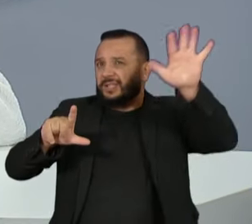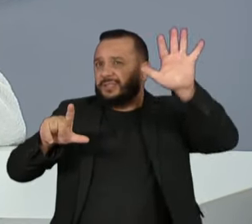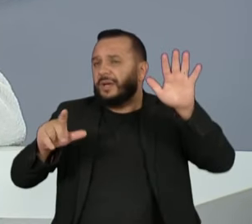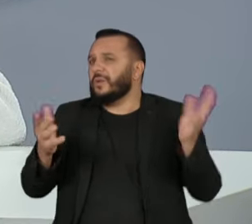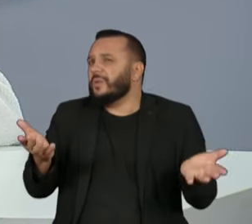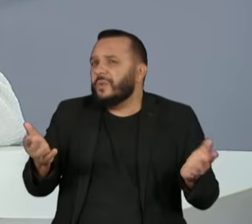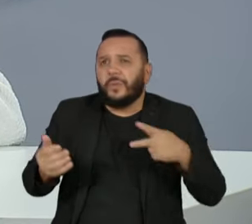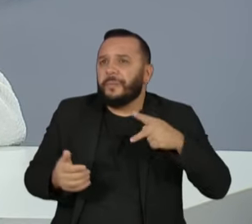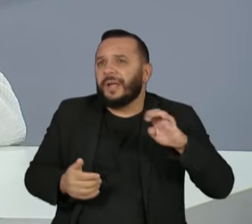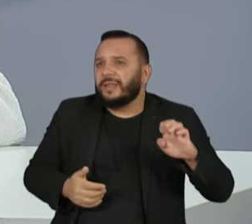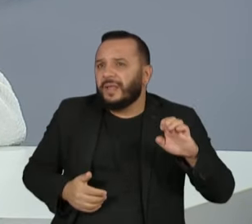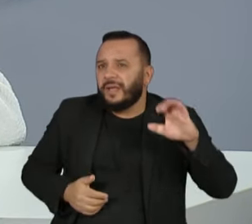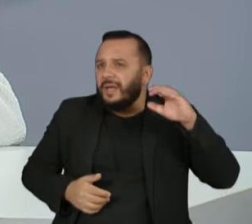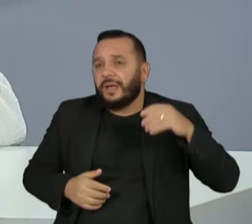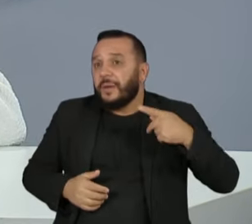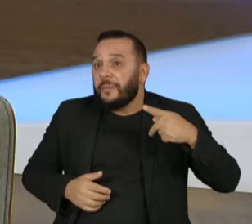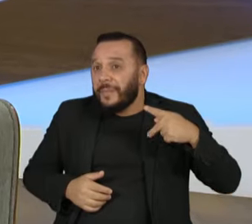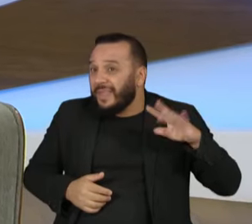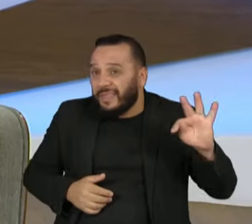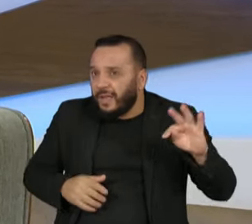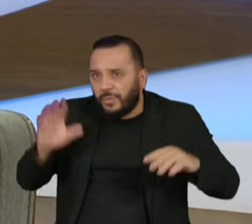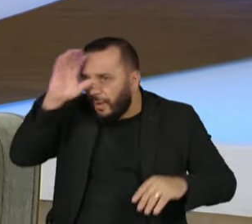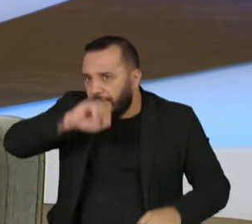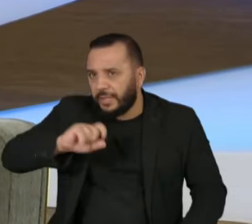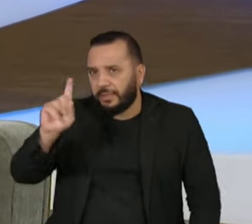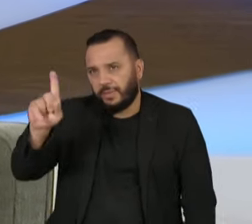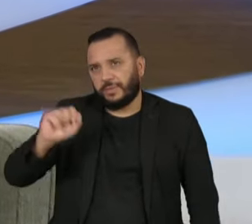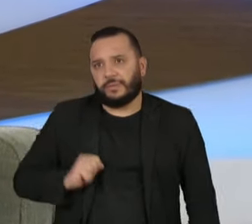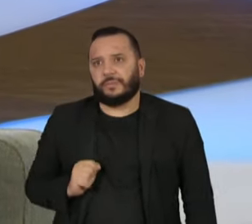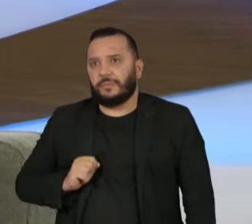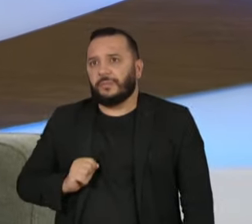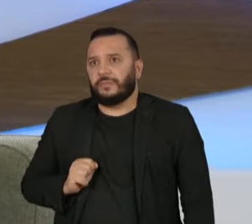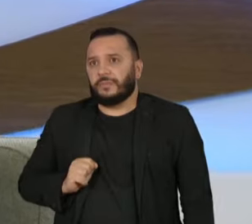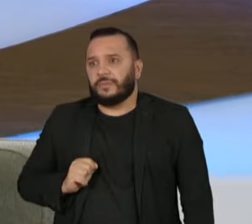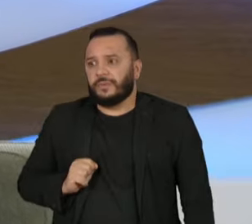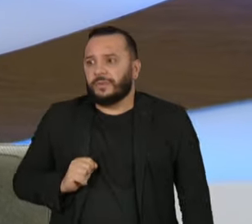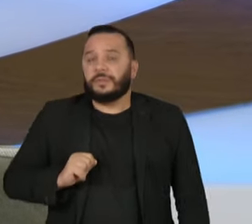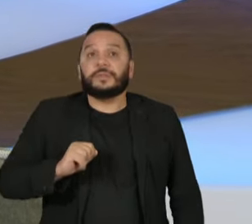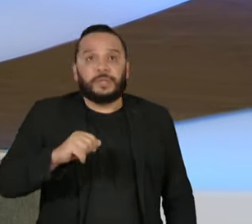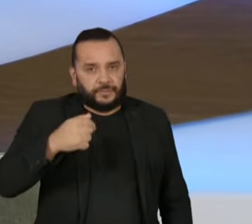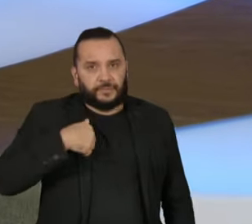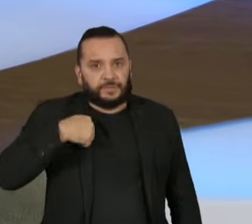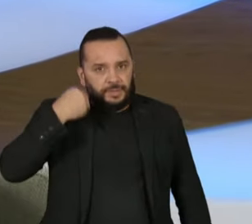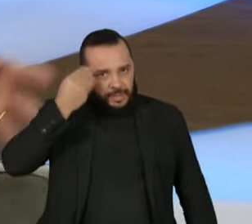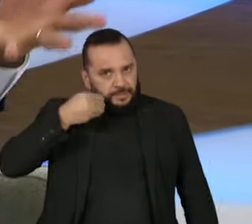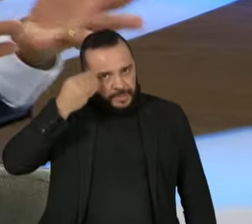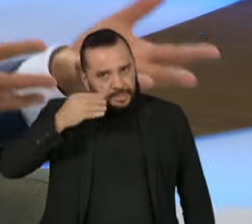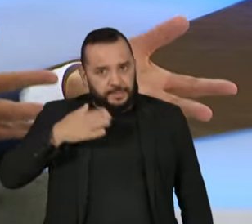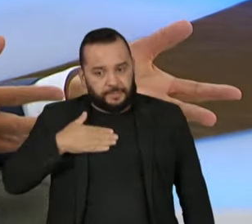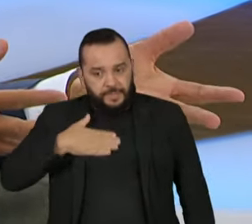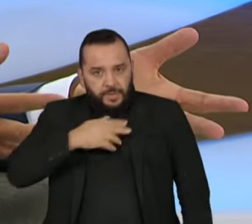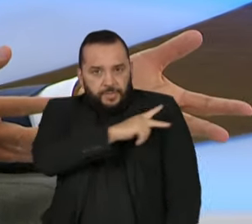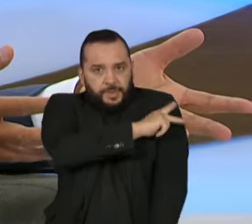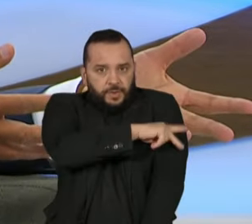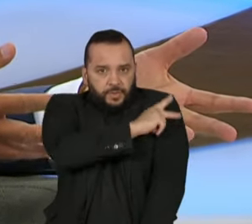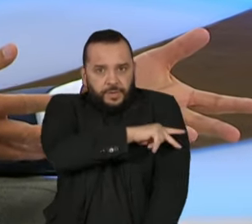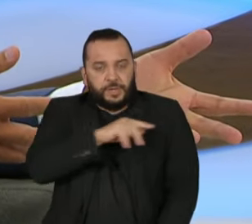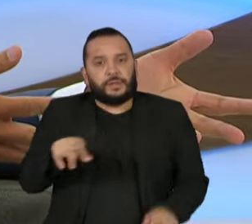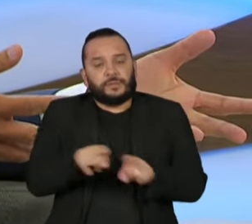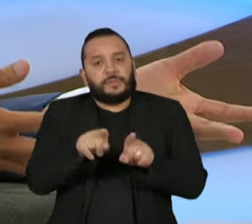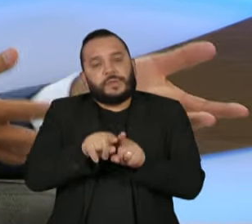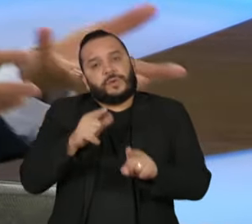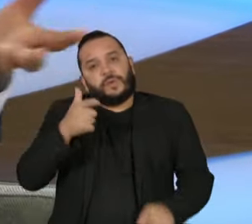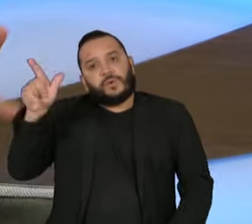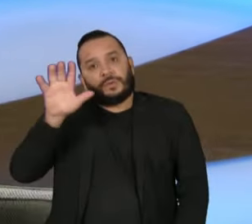Então, vou falar do aprendizado do meu Piauí e do aprendizado de outros estados e também do próprio